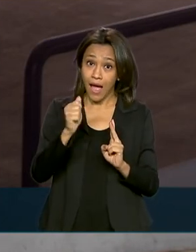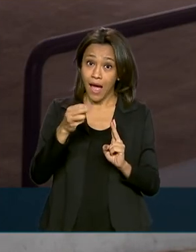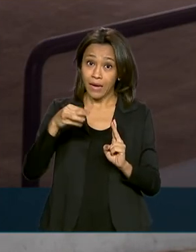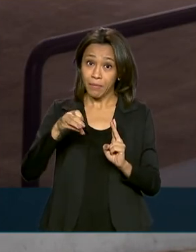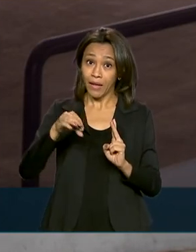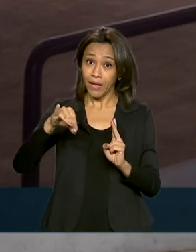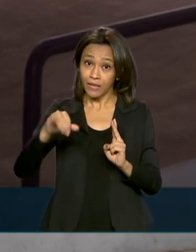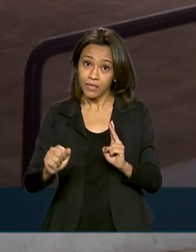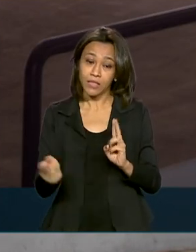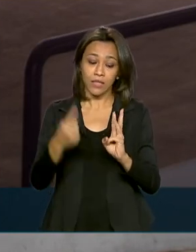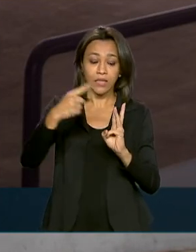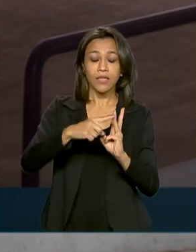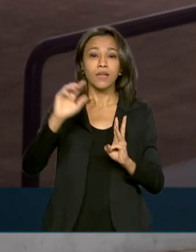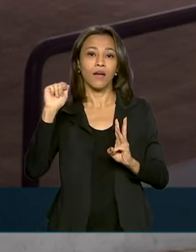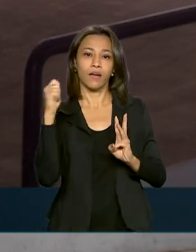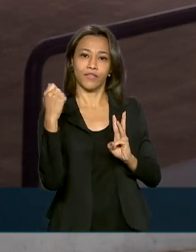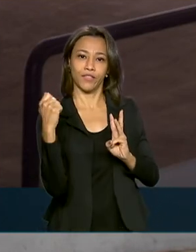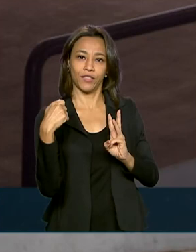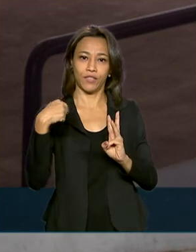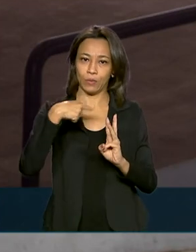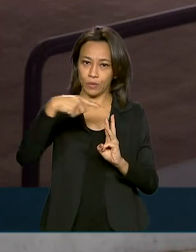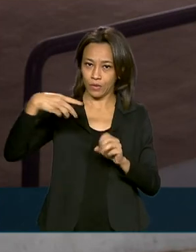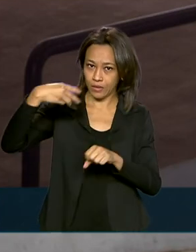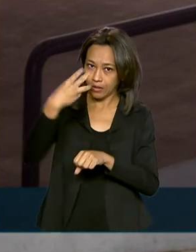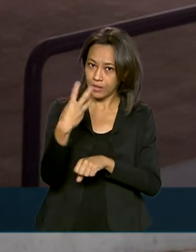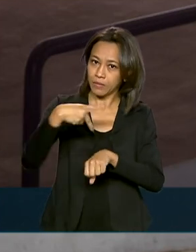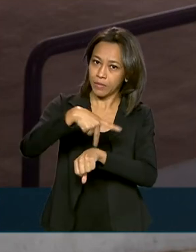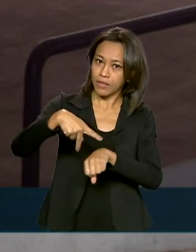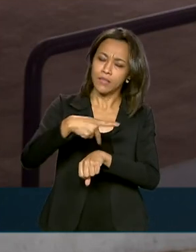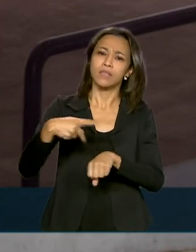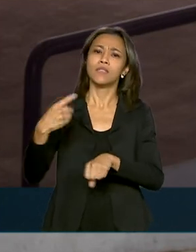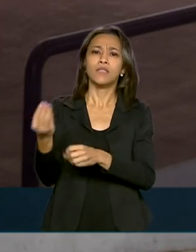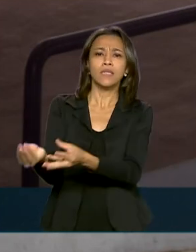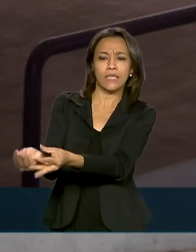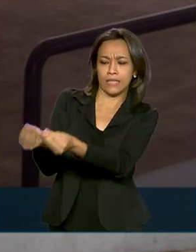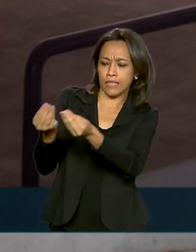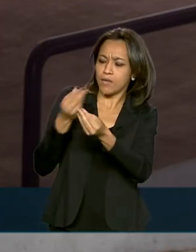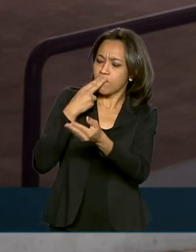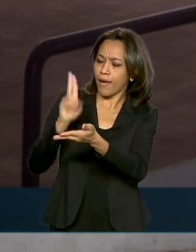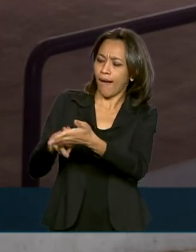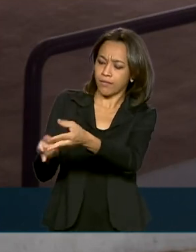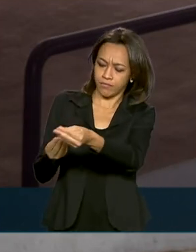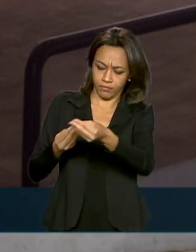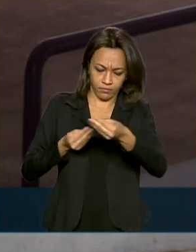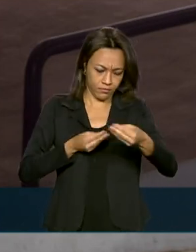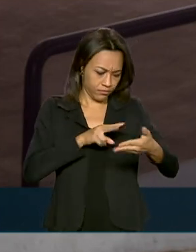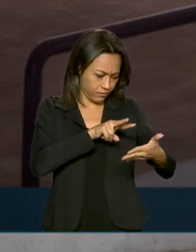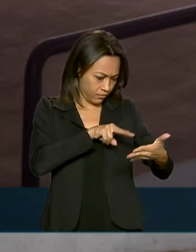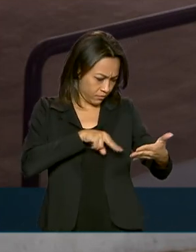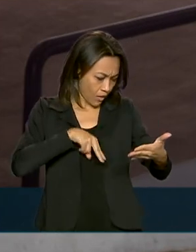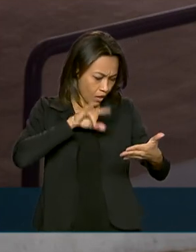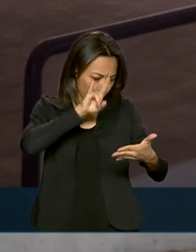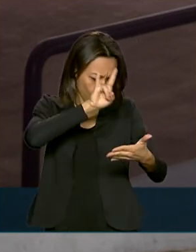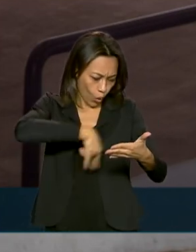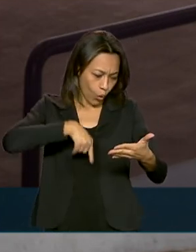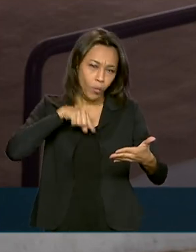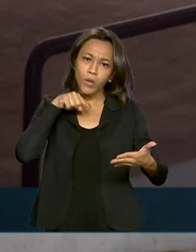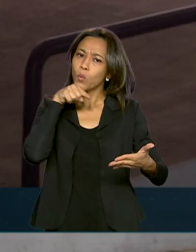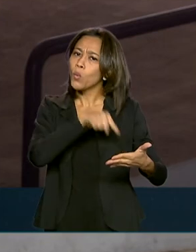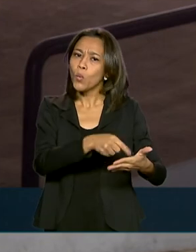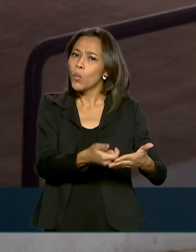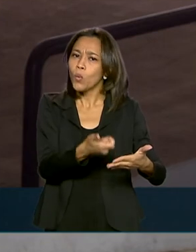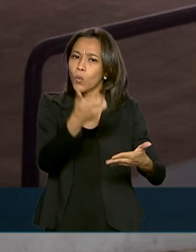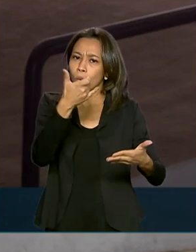da Argentina. Os embaixadores entregaram ao presidente as chamadas cartas credenciais, um documento diplomático